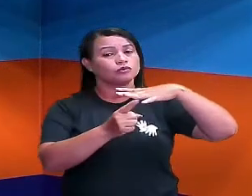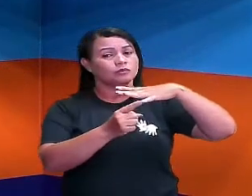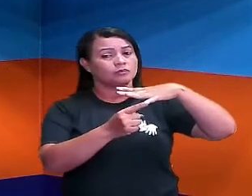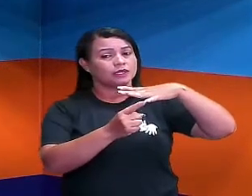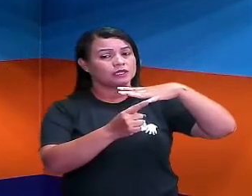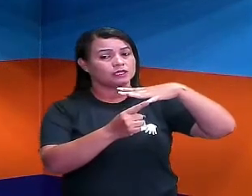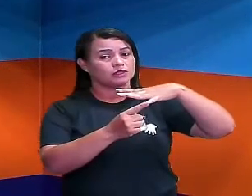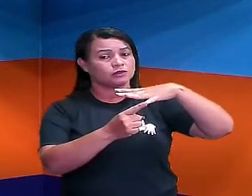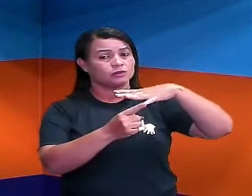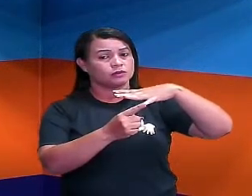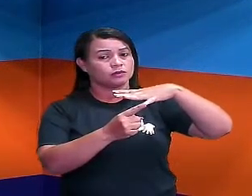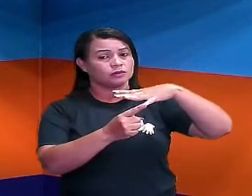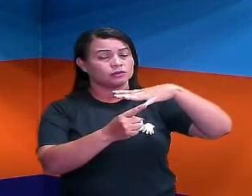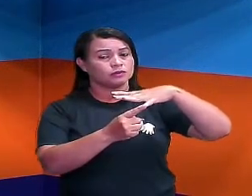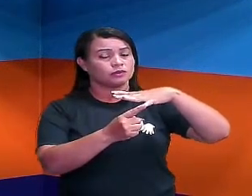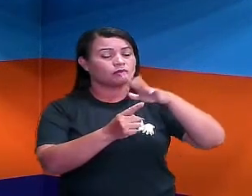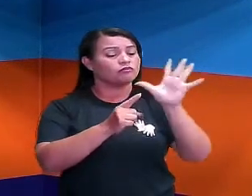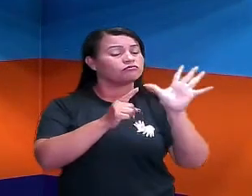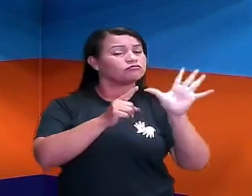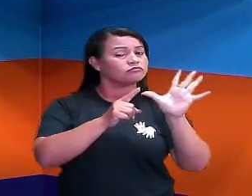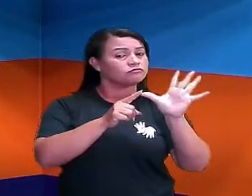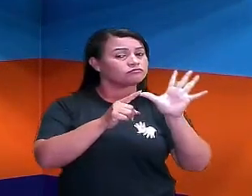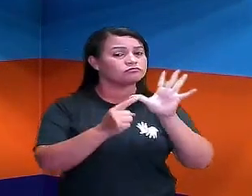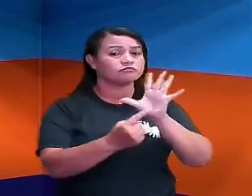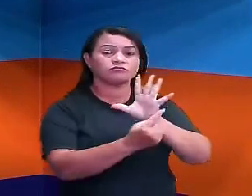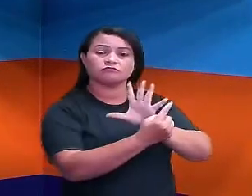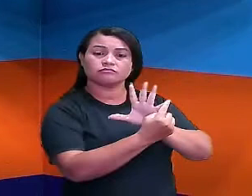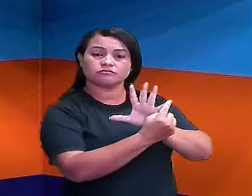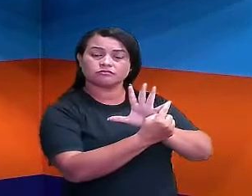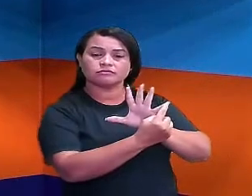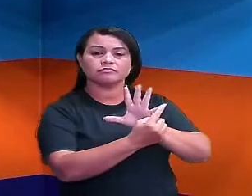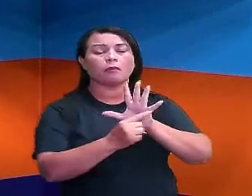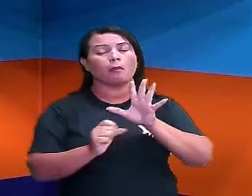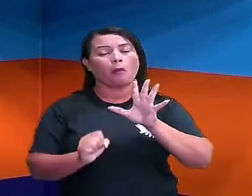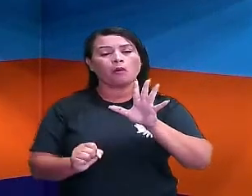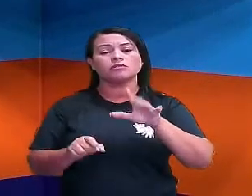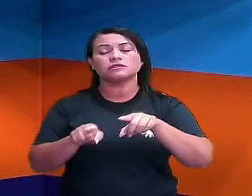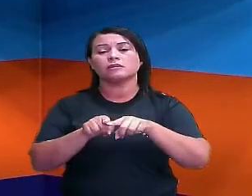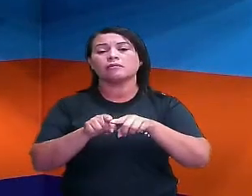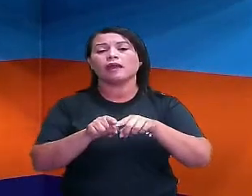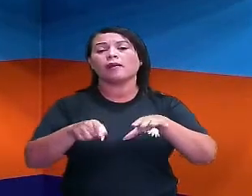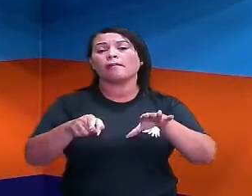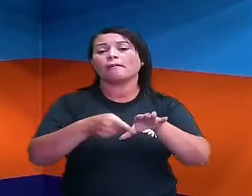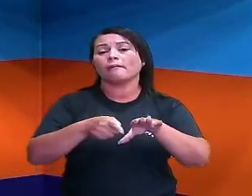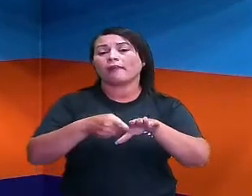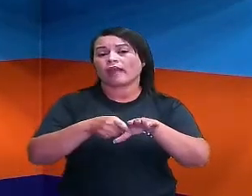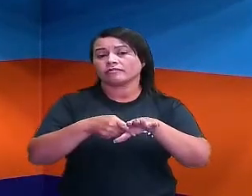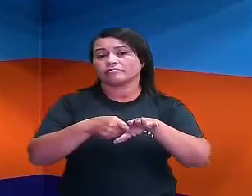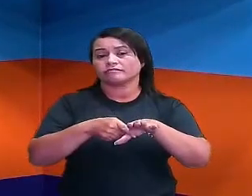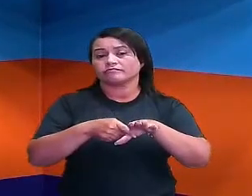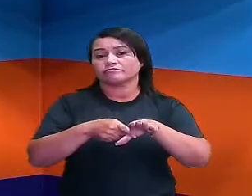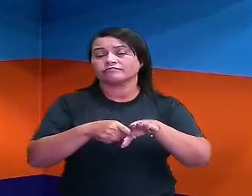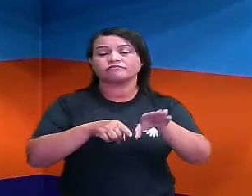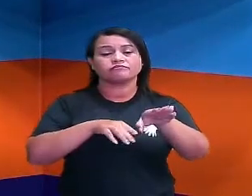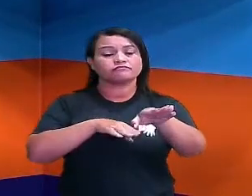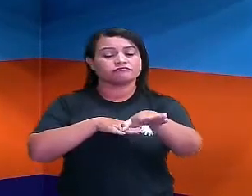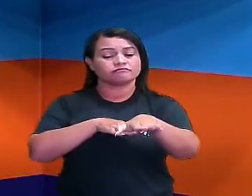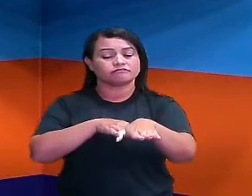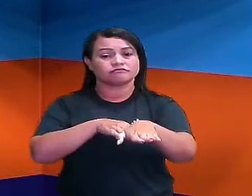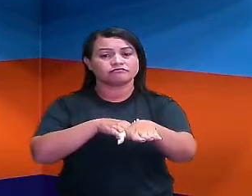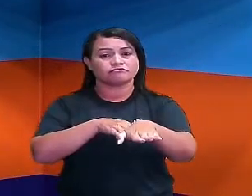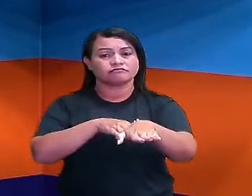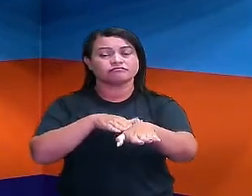ao dedão da mão, tá? Eu posso usar o pé, né? E aí, para eu usar o pé,